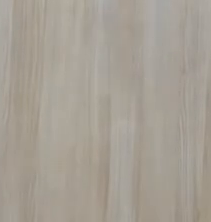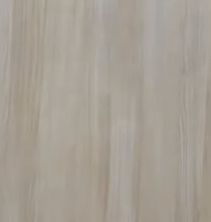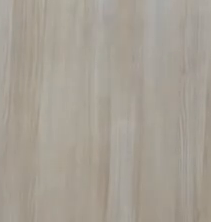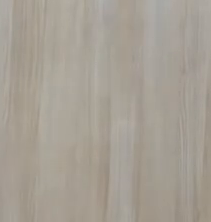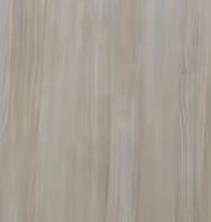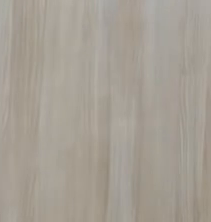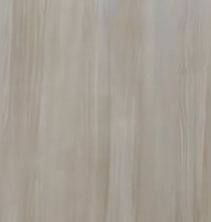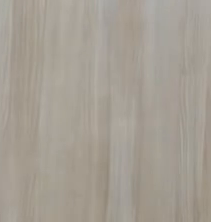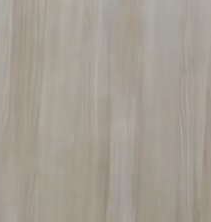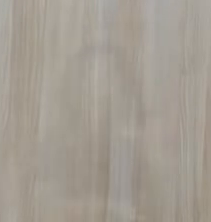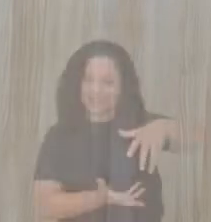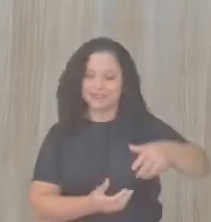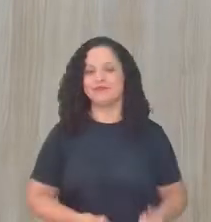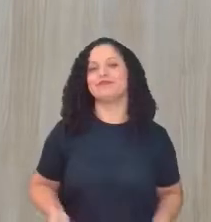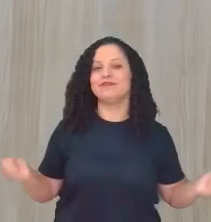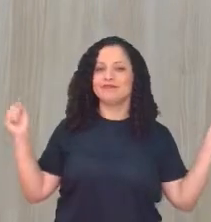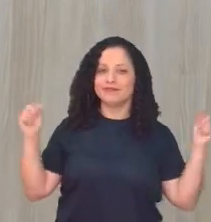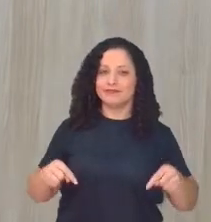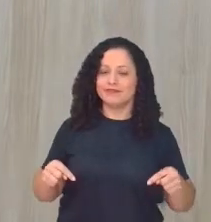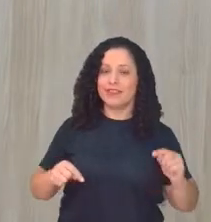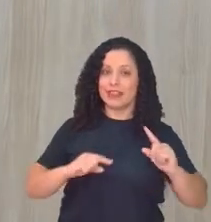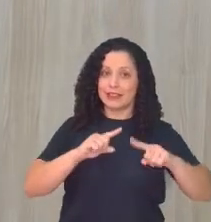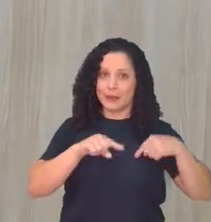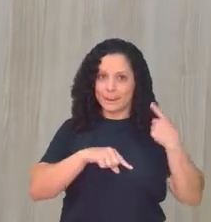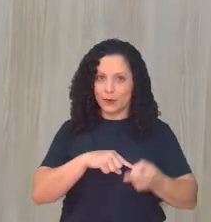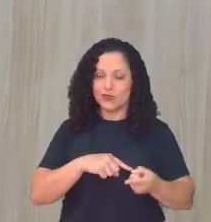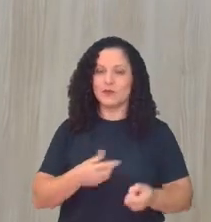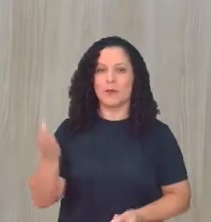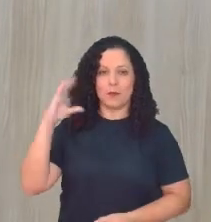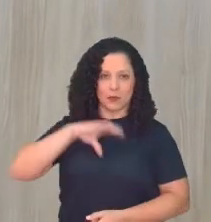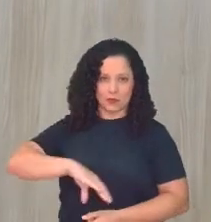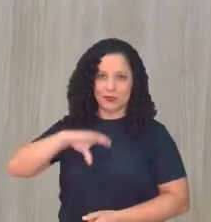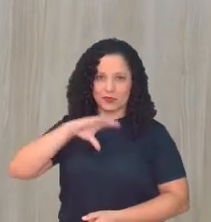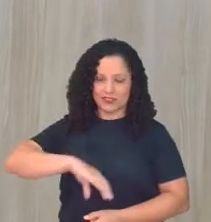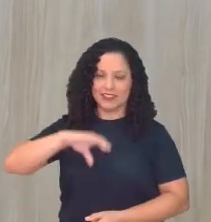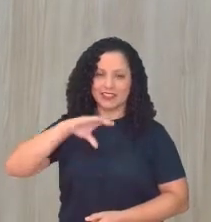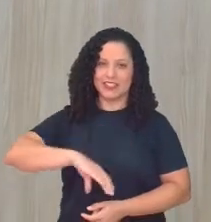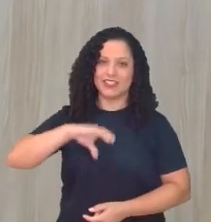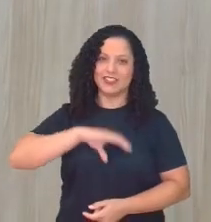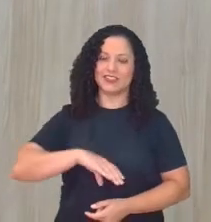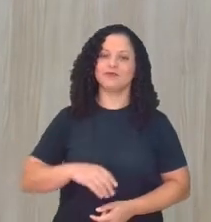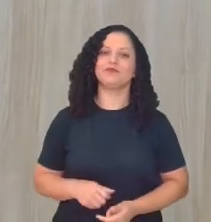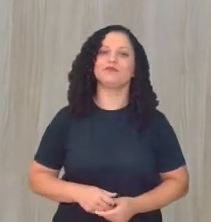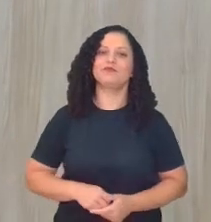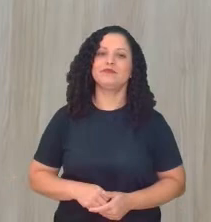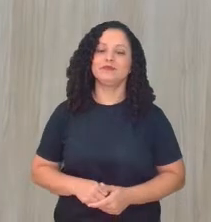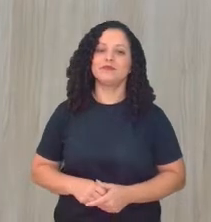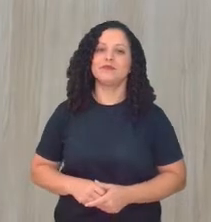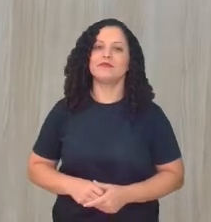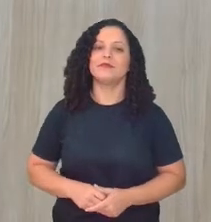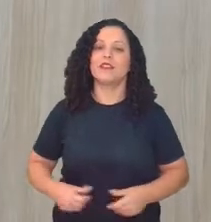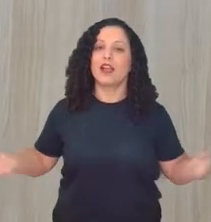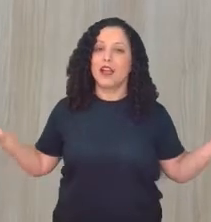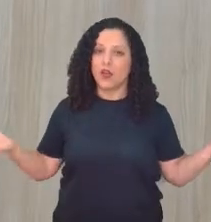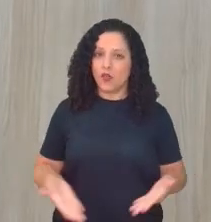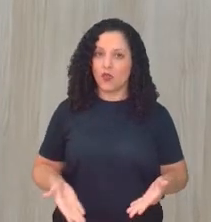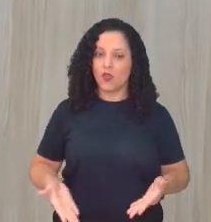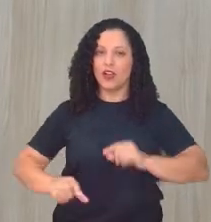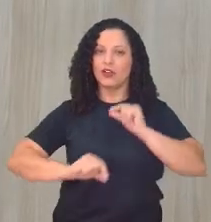Chegando aqui depois dessa aula de língua portuguesa que vocês tiveram, a gente vai agora